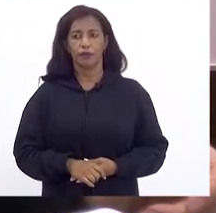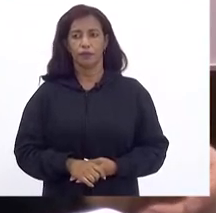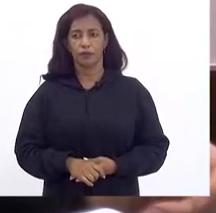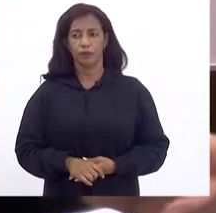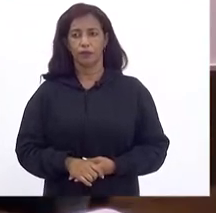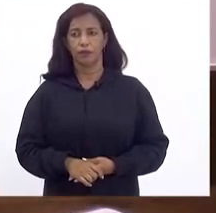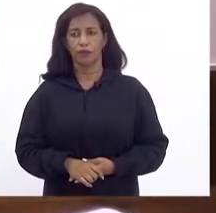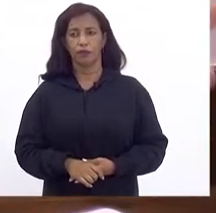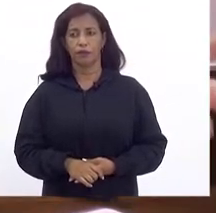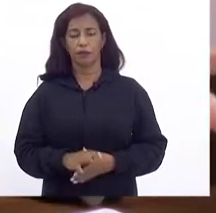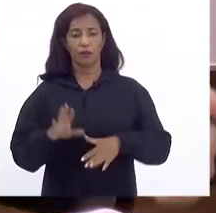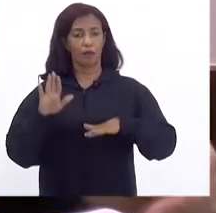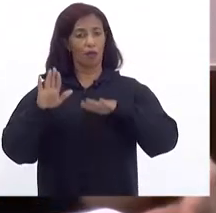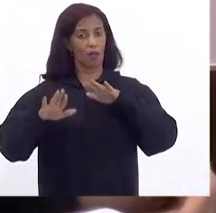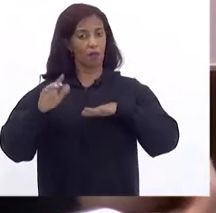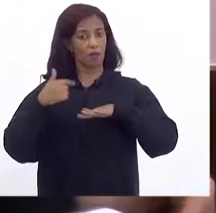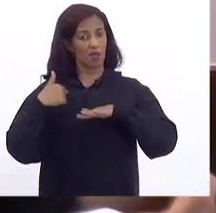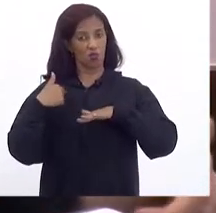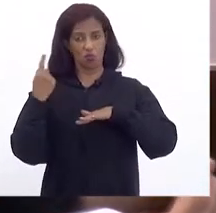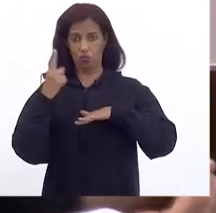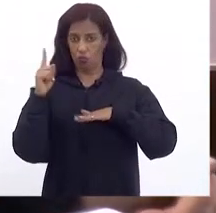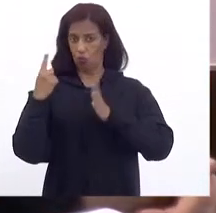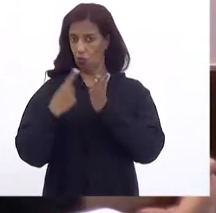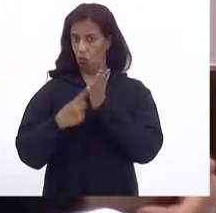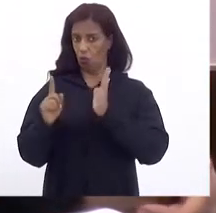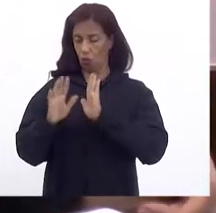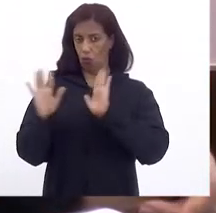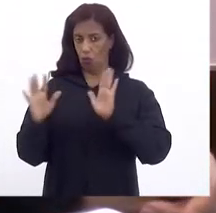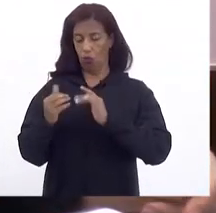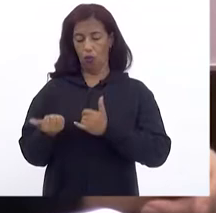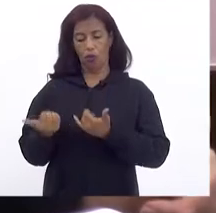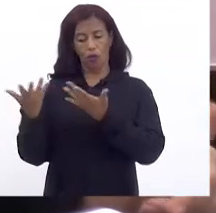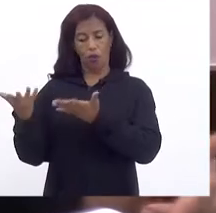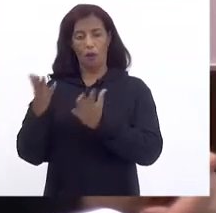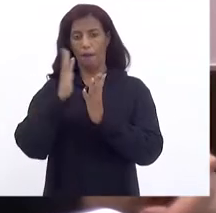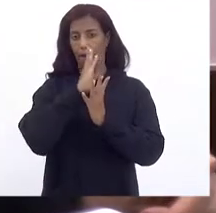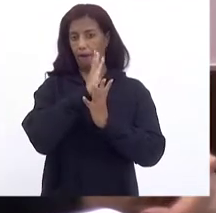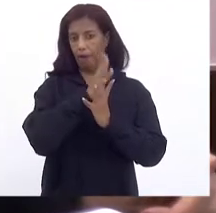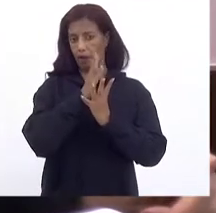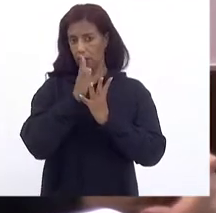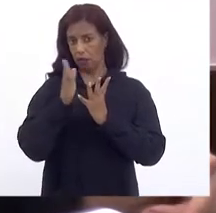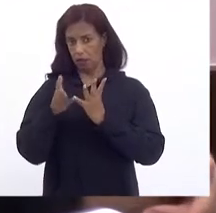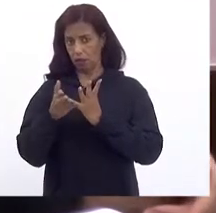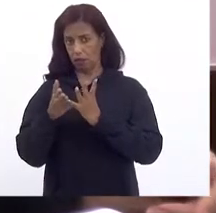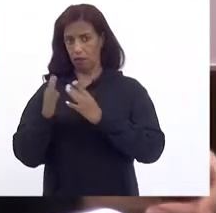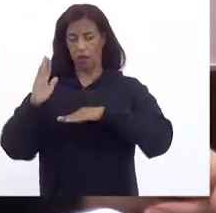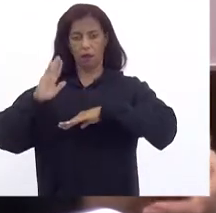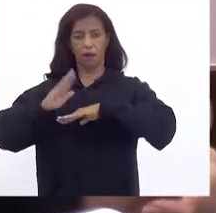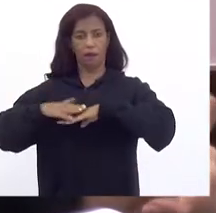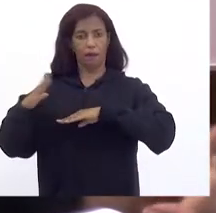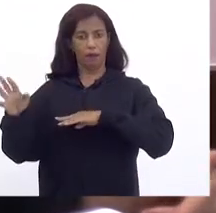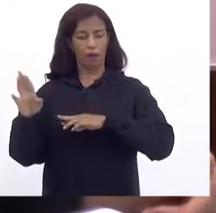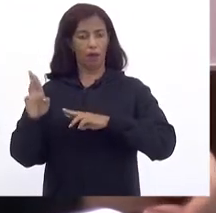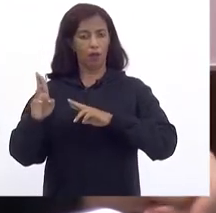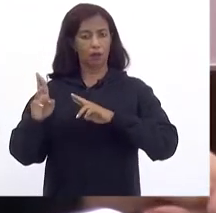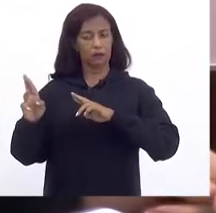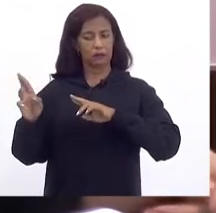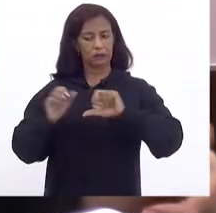Apesar de eu não Concordar Que concederou O parcelamento A maior Da transação